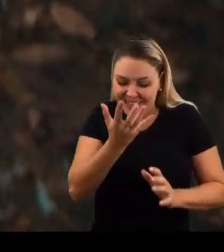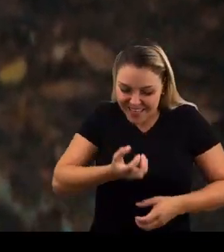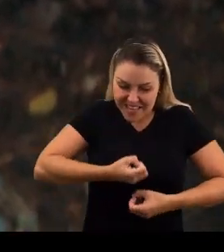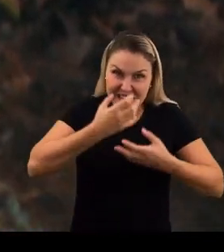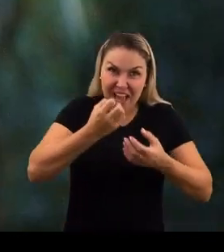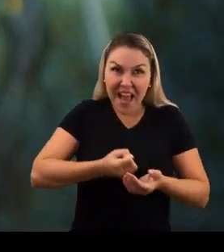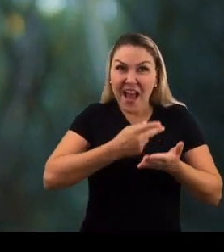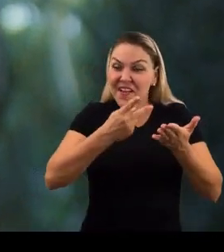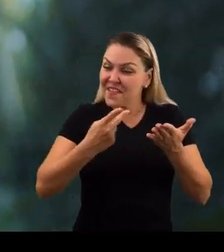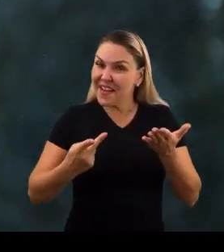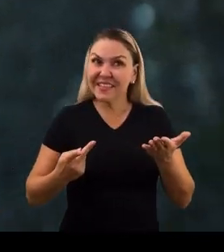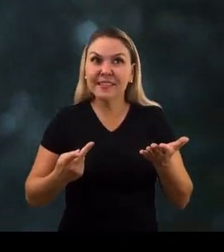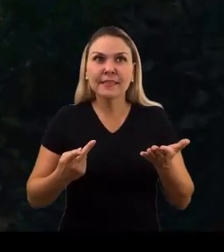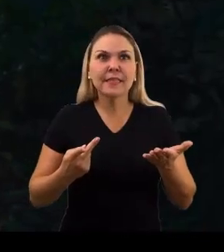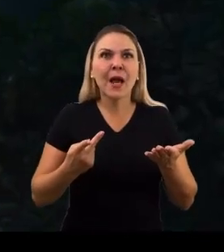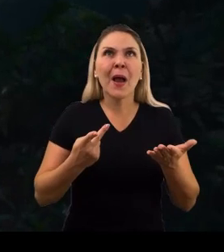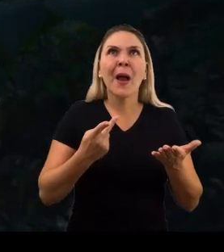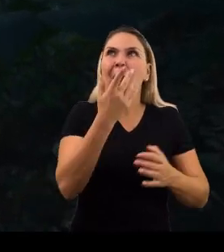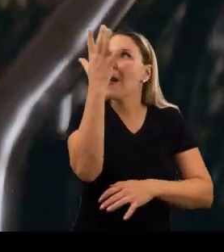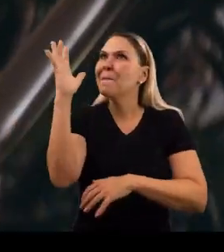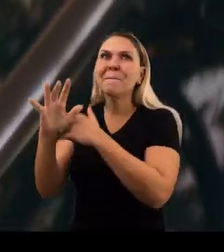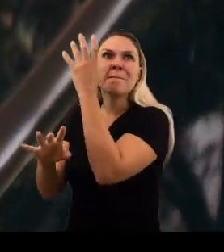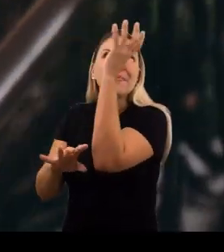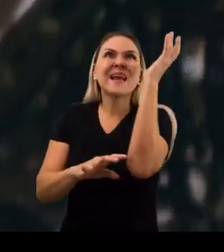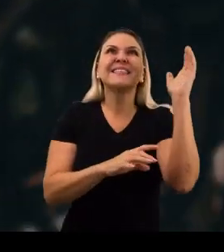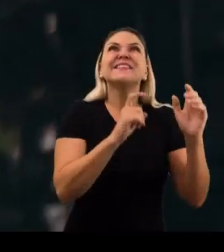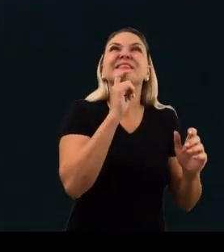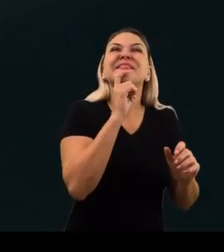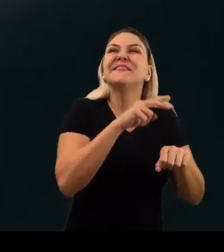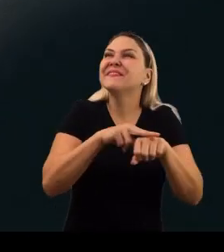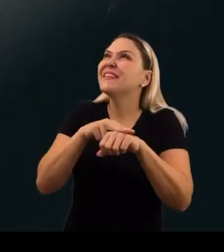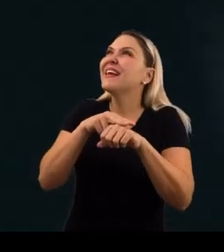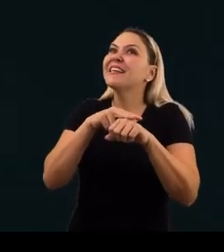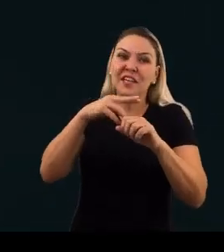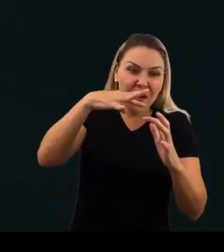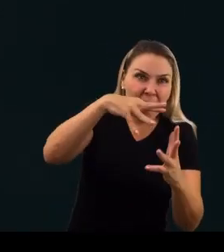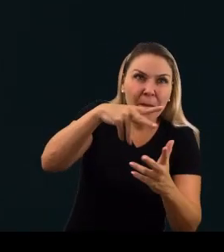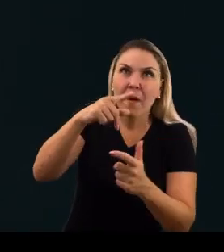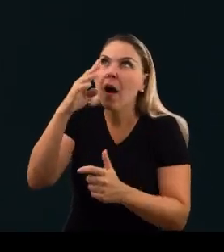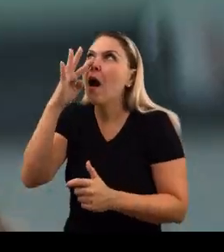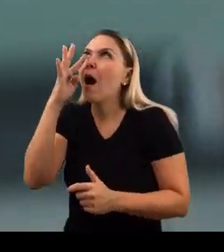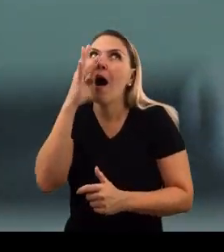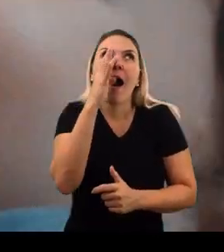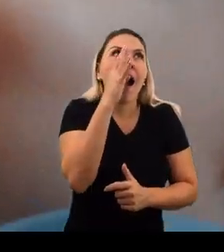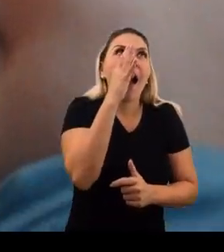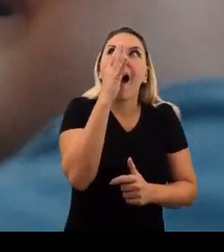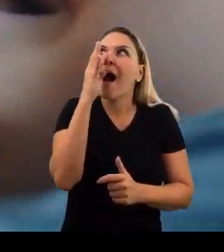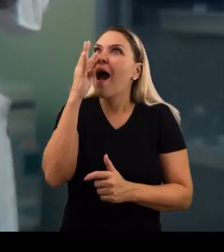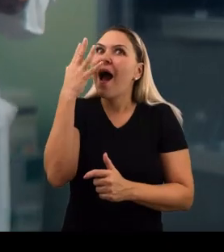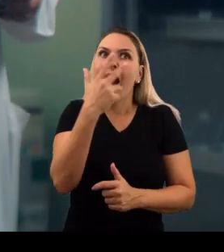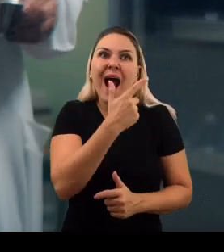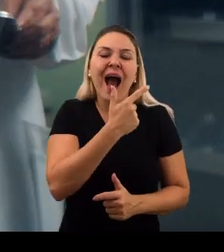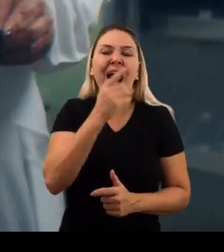Brasil verde que dá Para o mundo se admirar O Brasil do